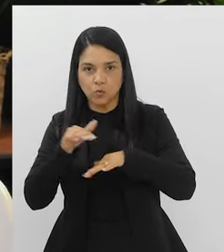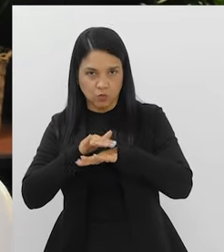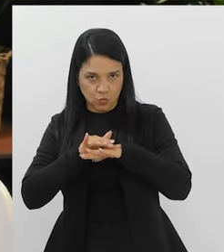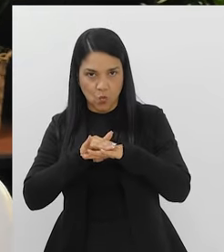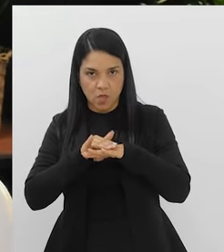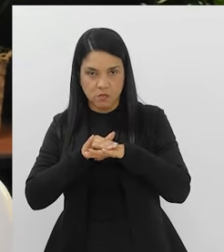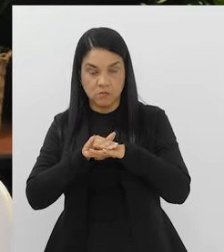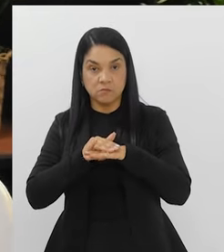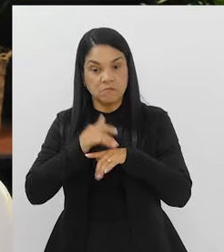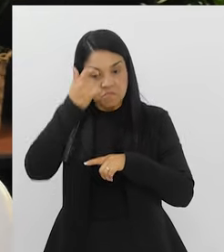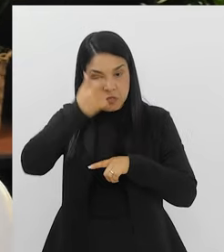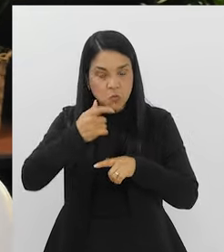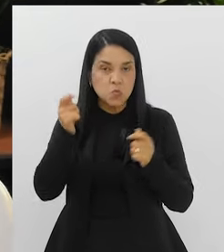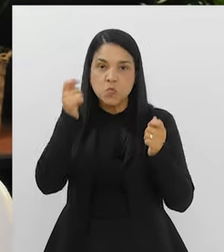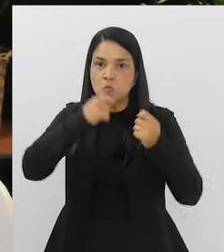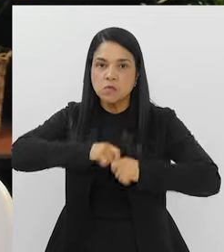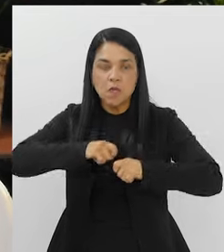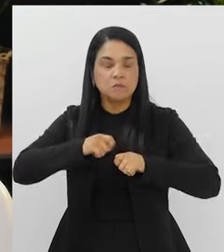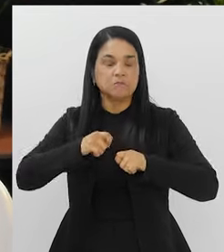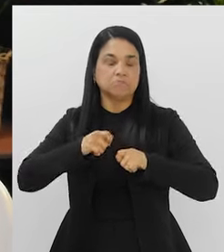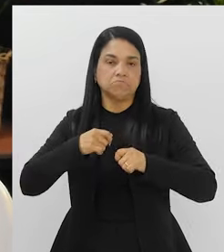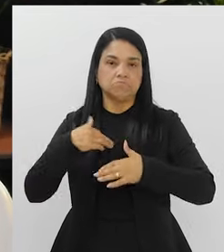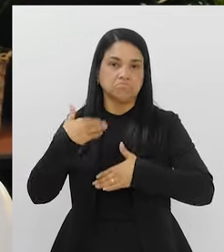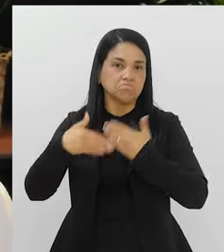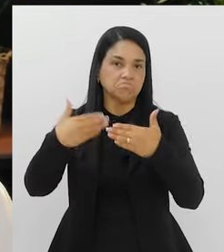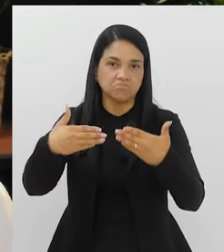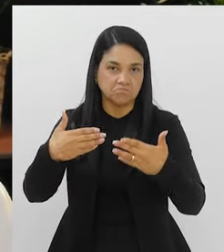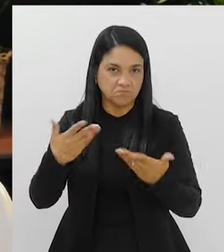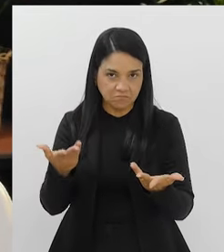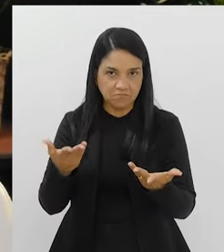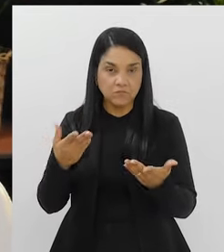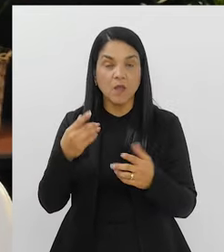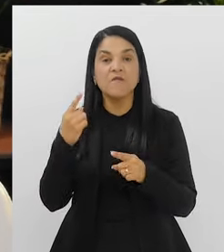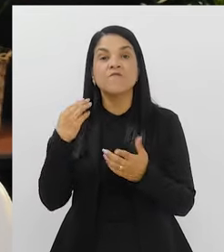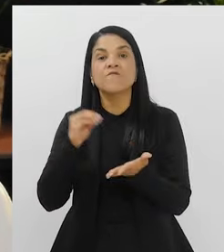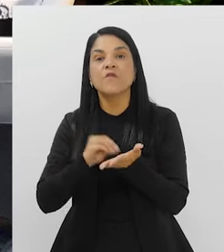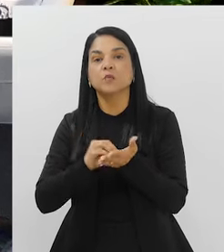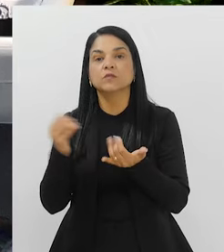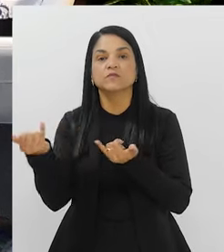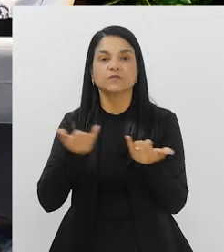incapacitando a pessoa pro dia a dia. Tudo por falta de informação. Justamente.